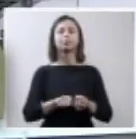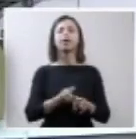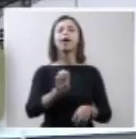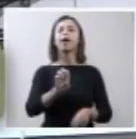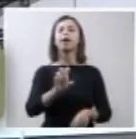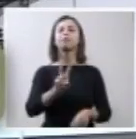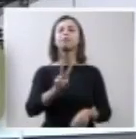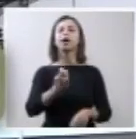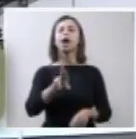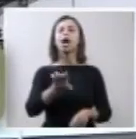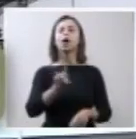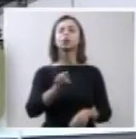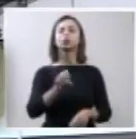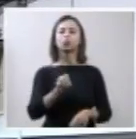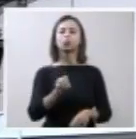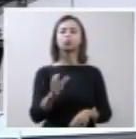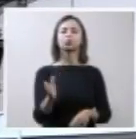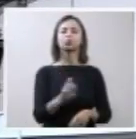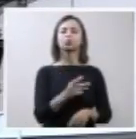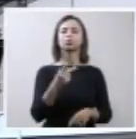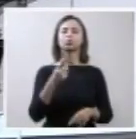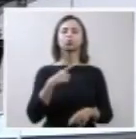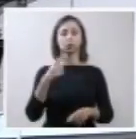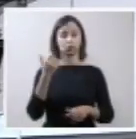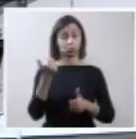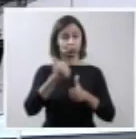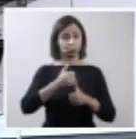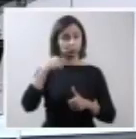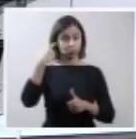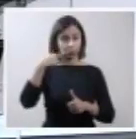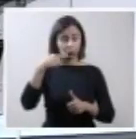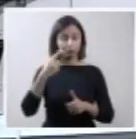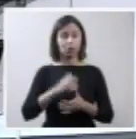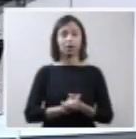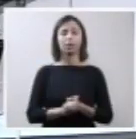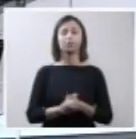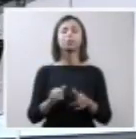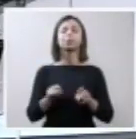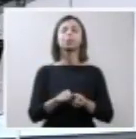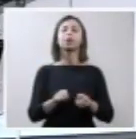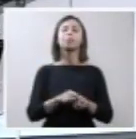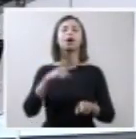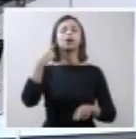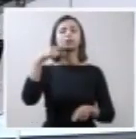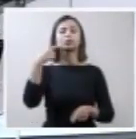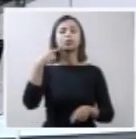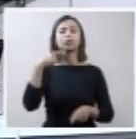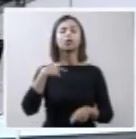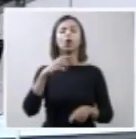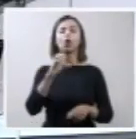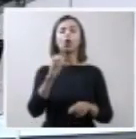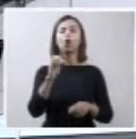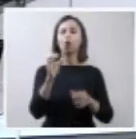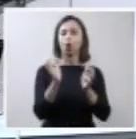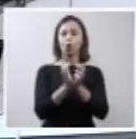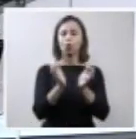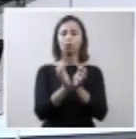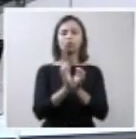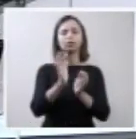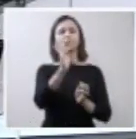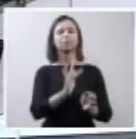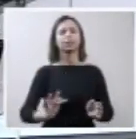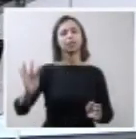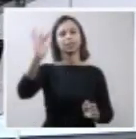advogado-geral da União Substituto, senhor Luiz Roberto Barroso, advogado da Confederação Nacional dos Trabalhadores na Saúde,